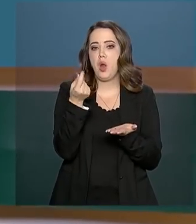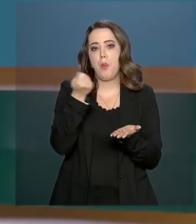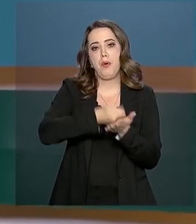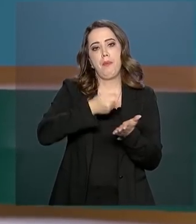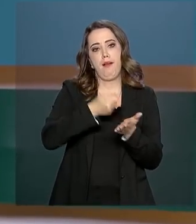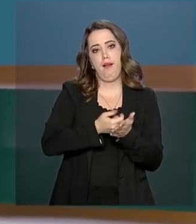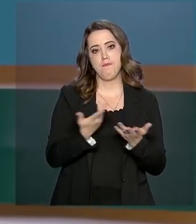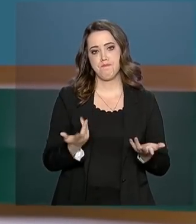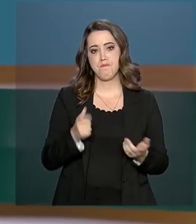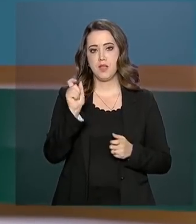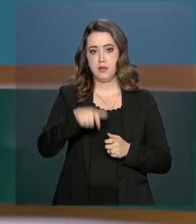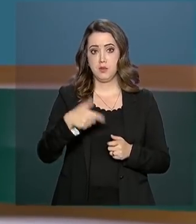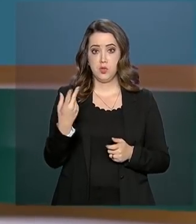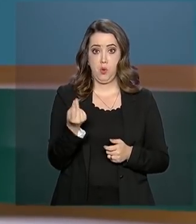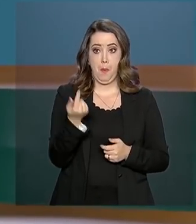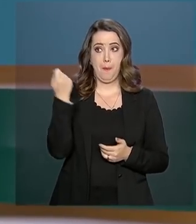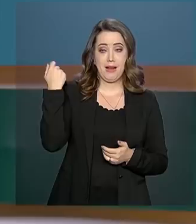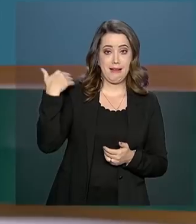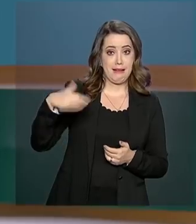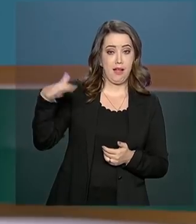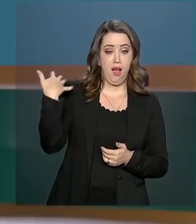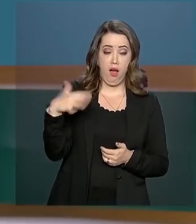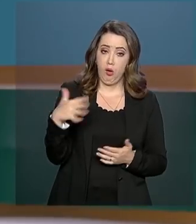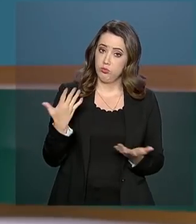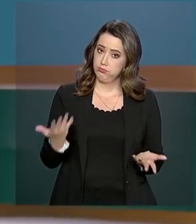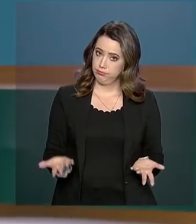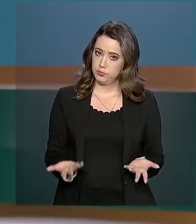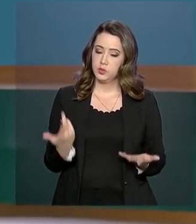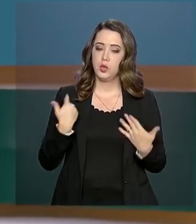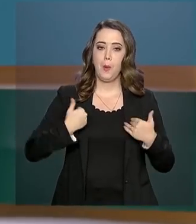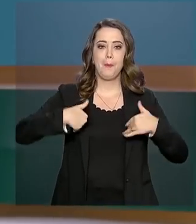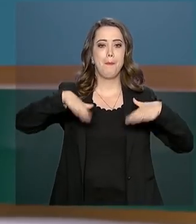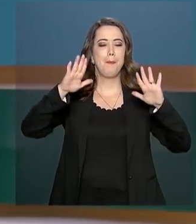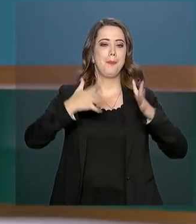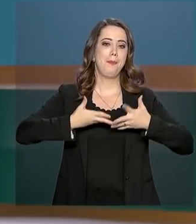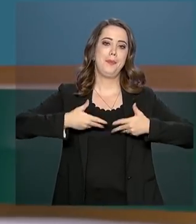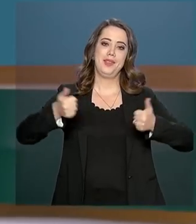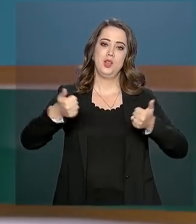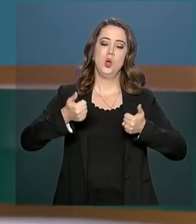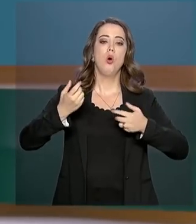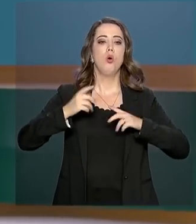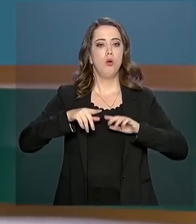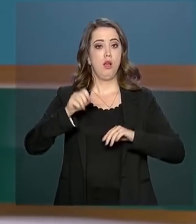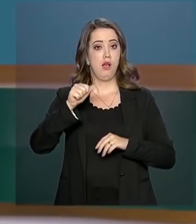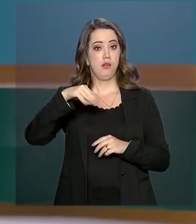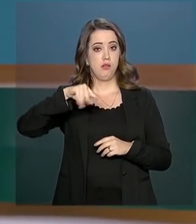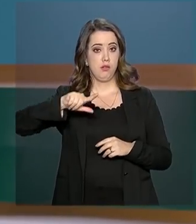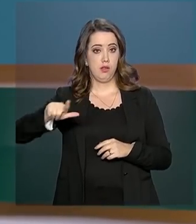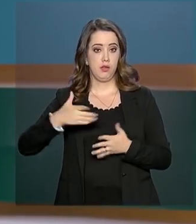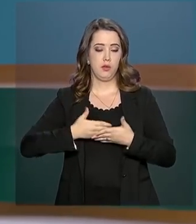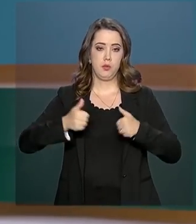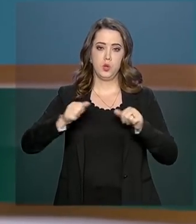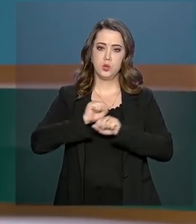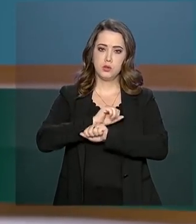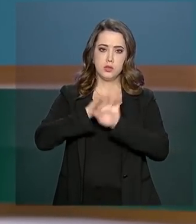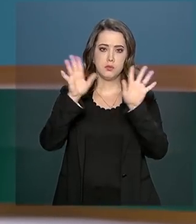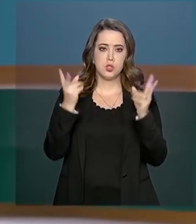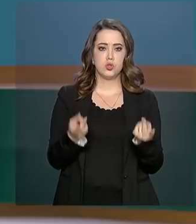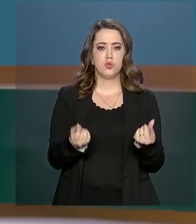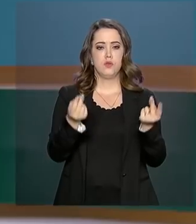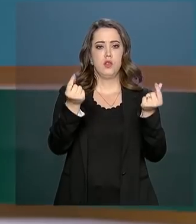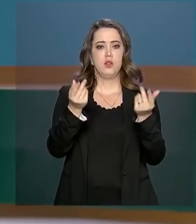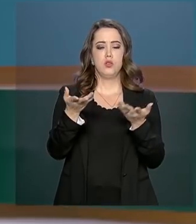chegam ao consumidor são altos. Para tornar o mercado mais competitivo, a Anatel estabeleceu normas de transparência e